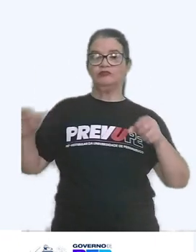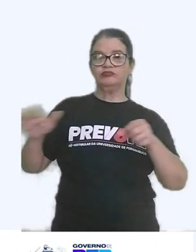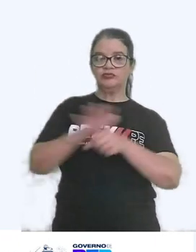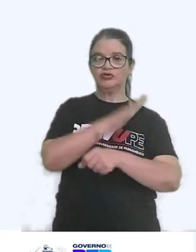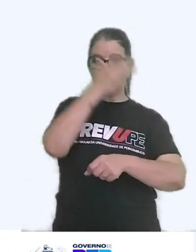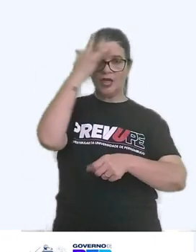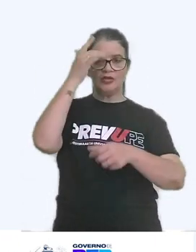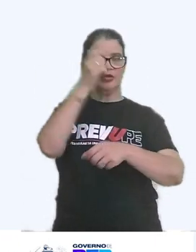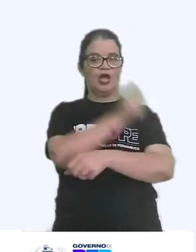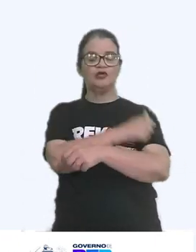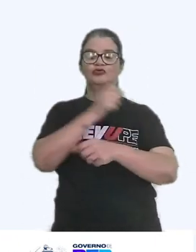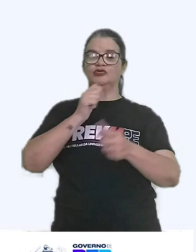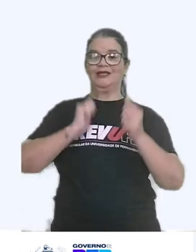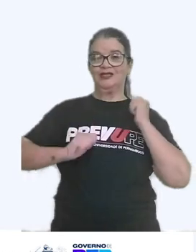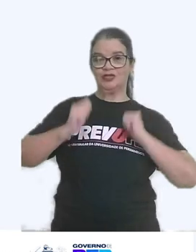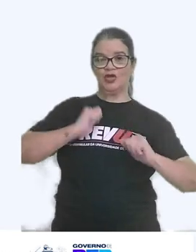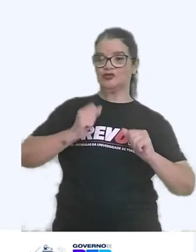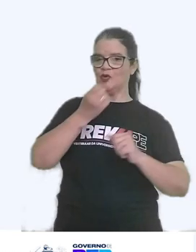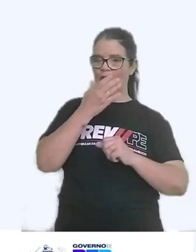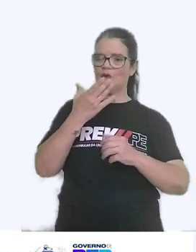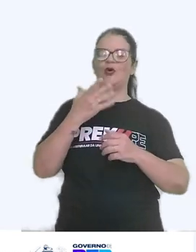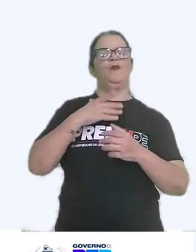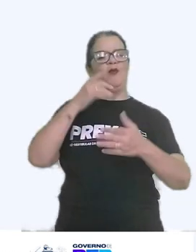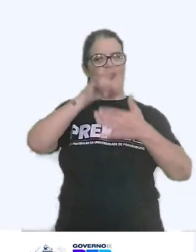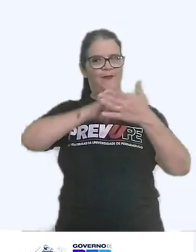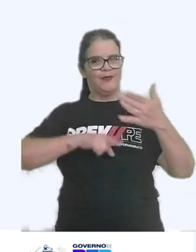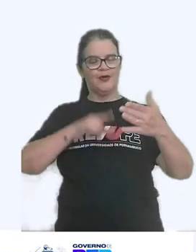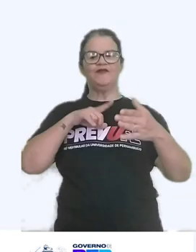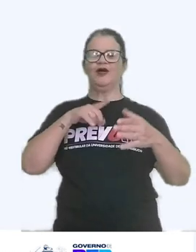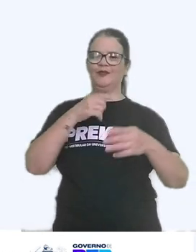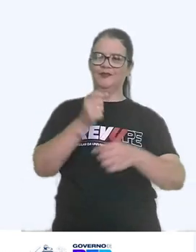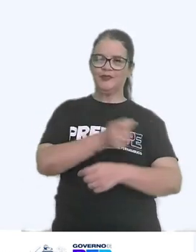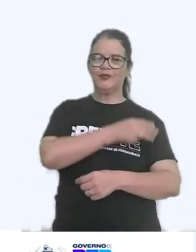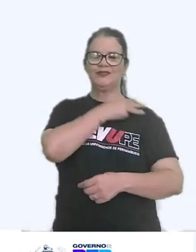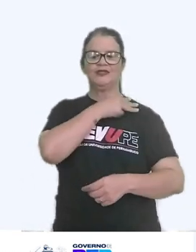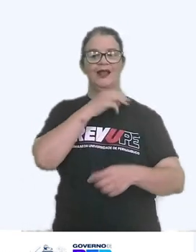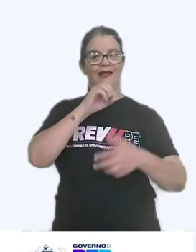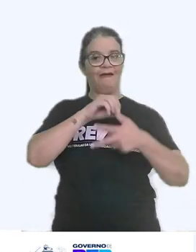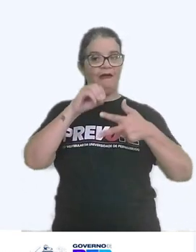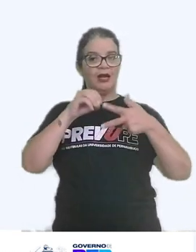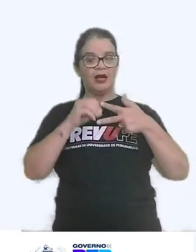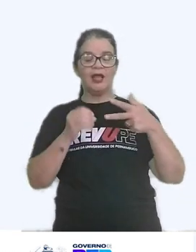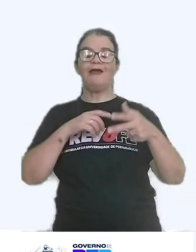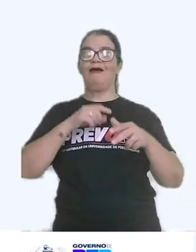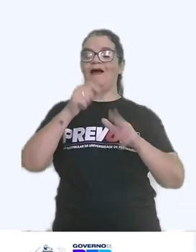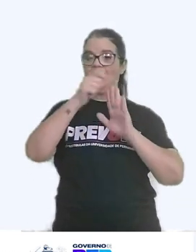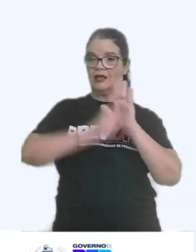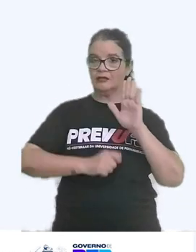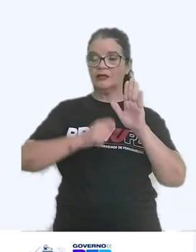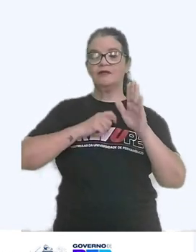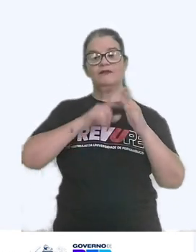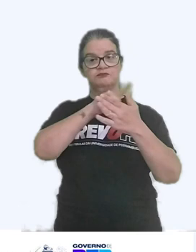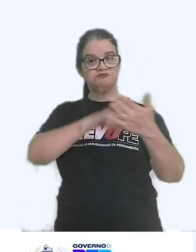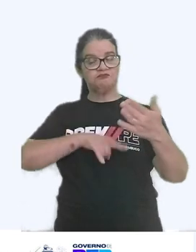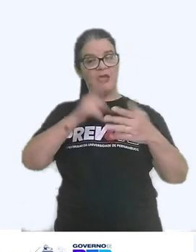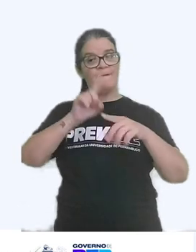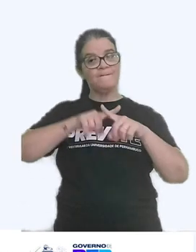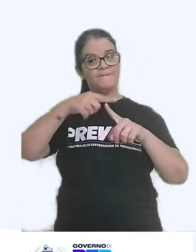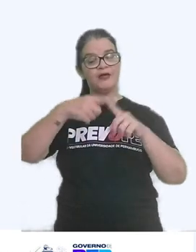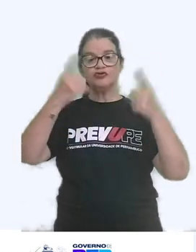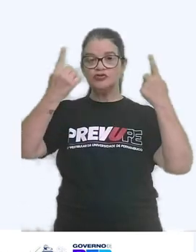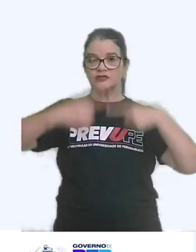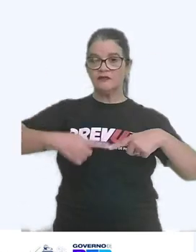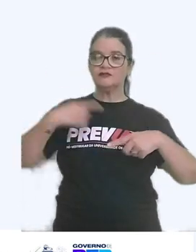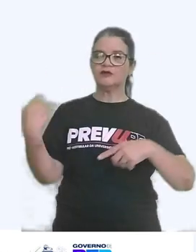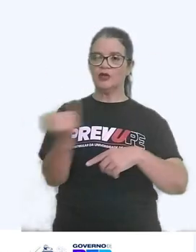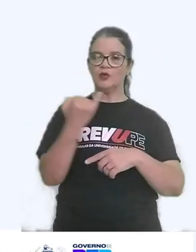estudantes, todos ansiosos por um bom desempenho no Exame Nacional do Ensino Médio, o Enem, a tarefa de redação é uma das mais desafiadoras e